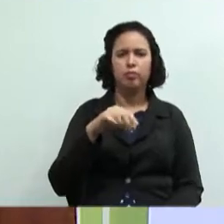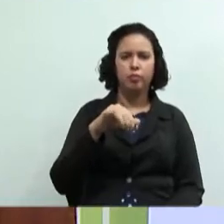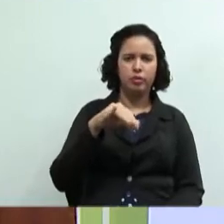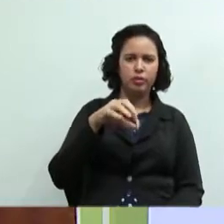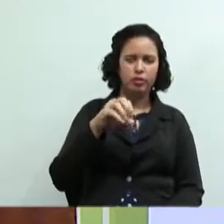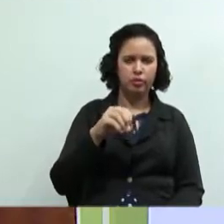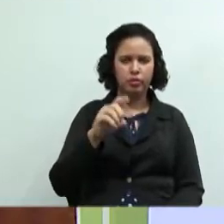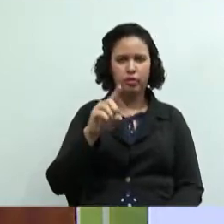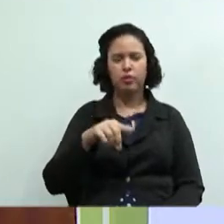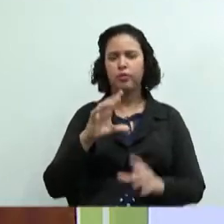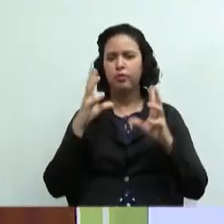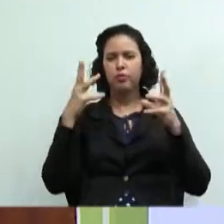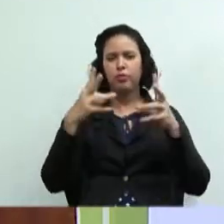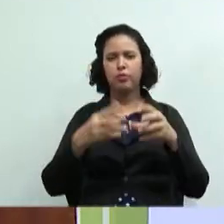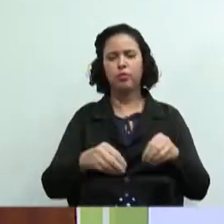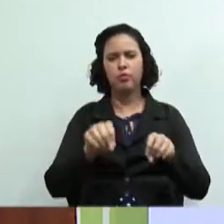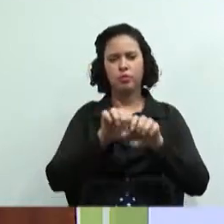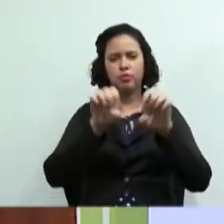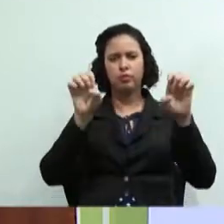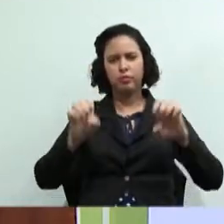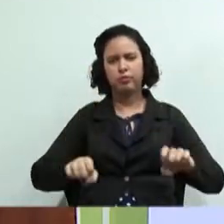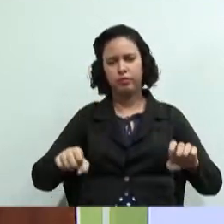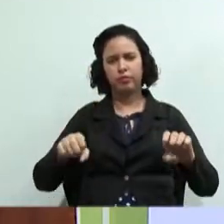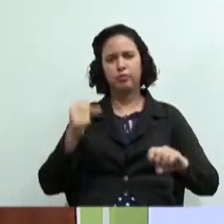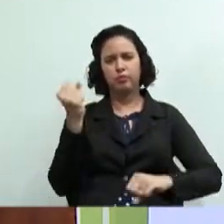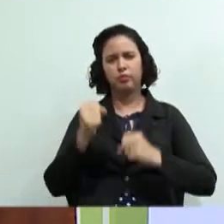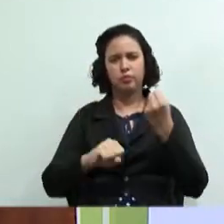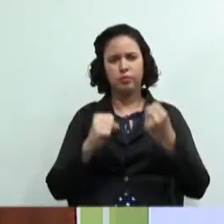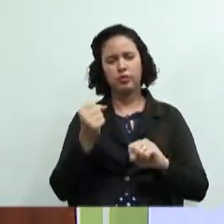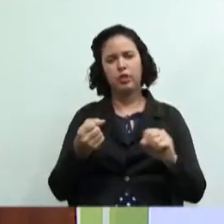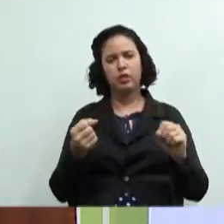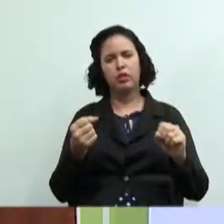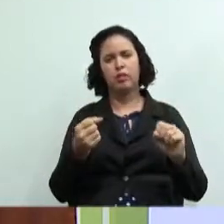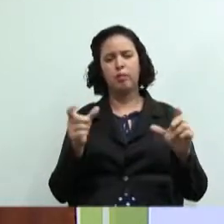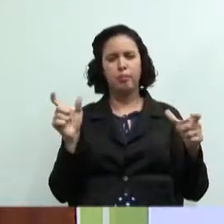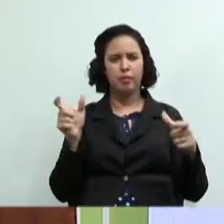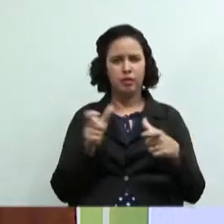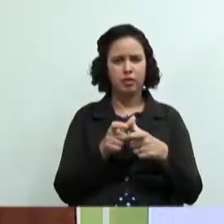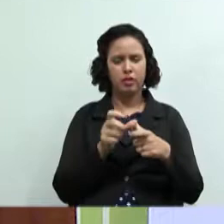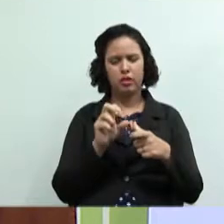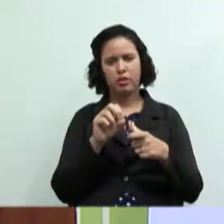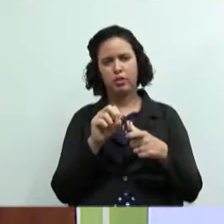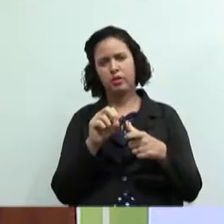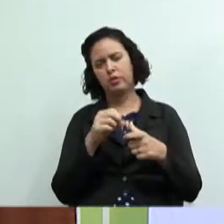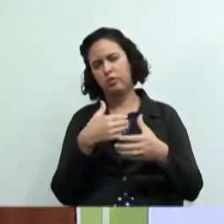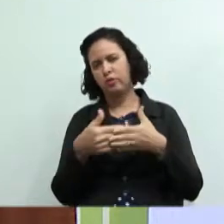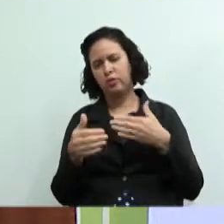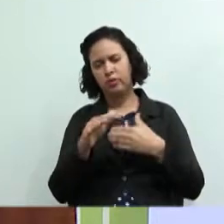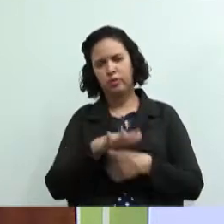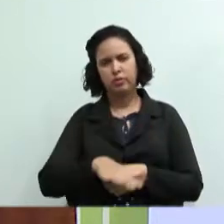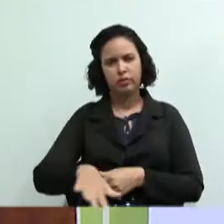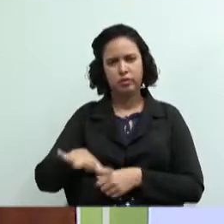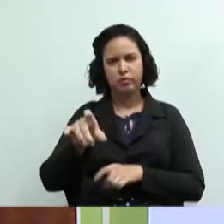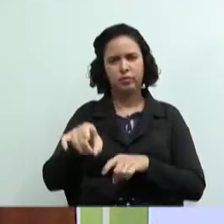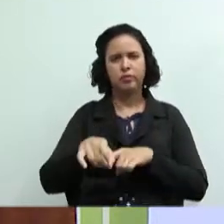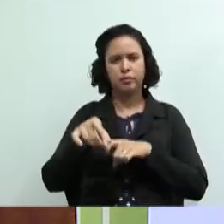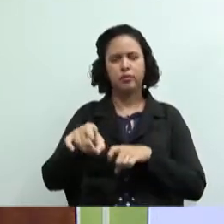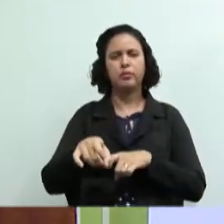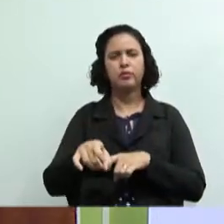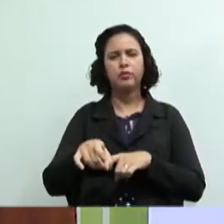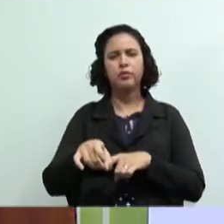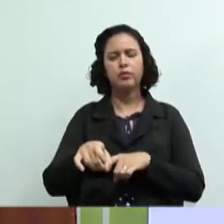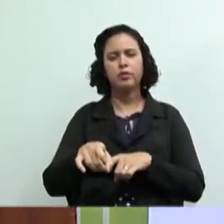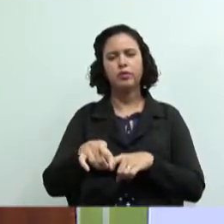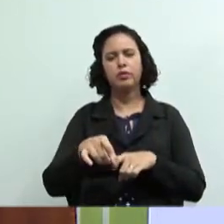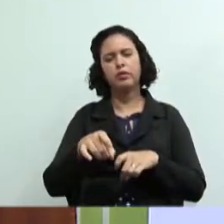contamos com toda a estrutura de uma indústria seja uma pequena indústria de qualquer ramo rural ou urbana seja